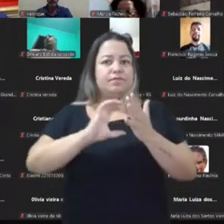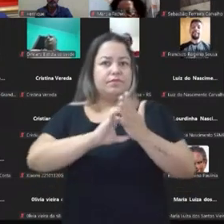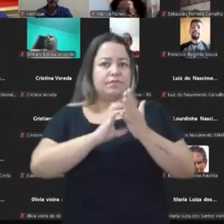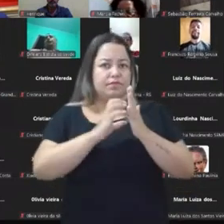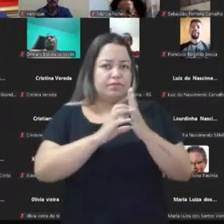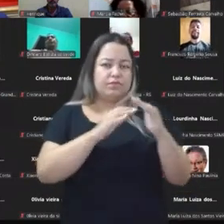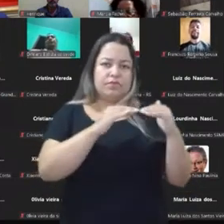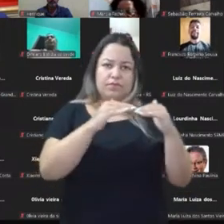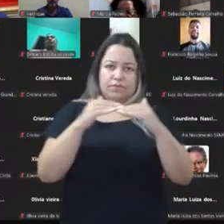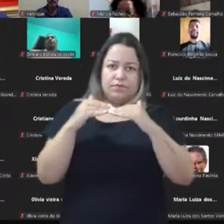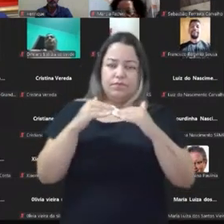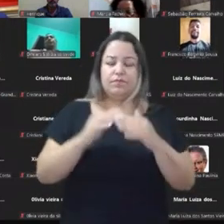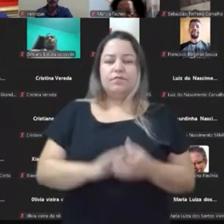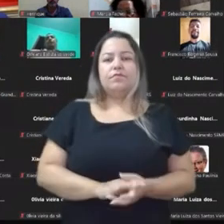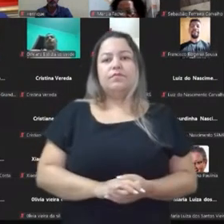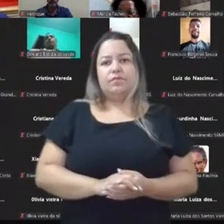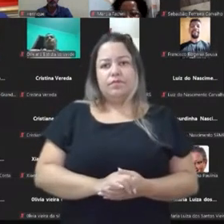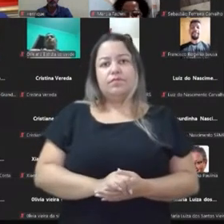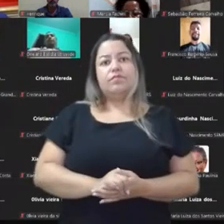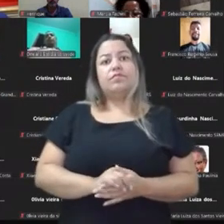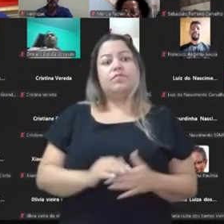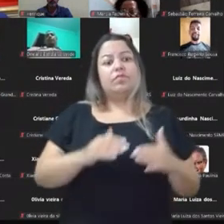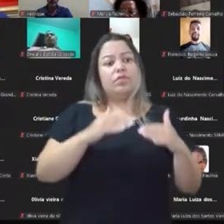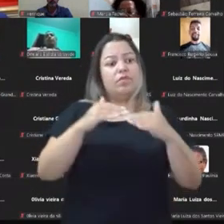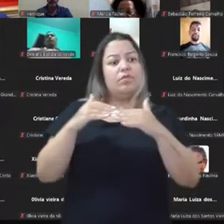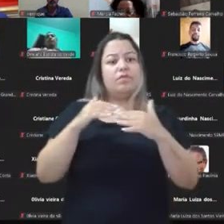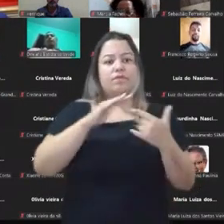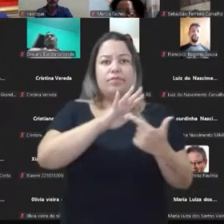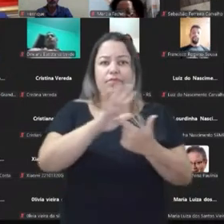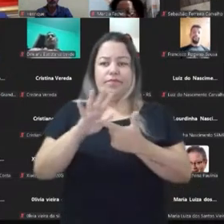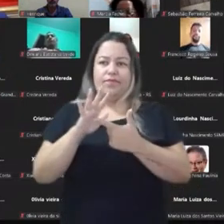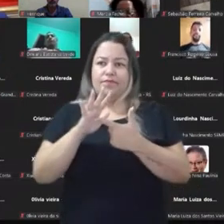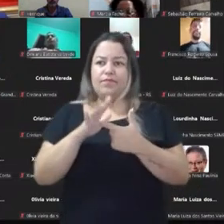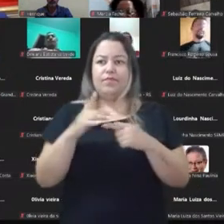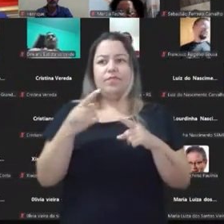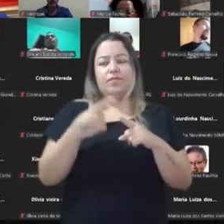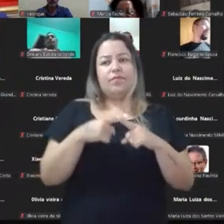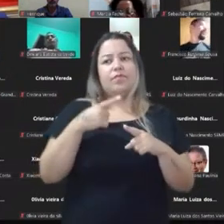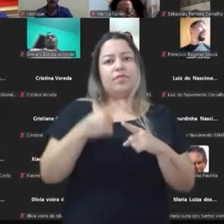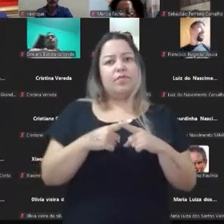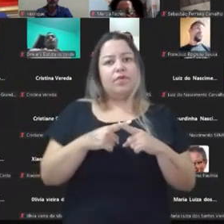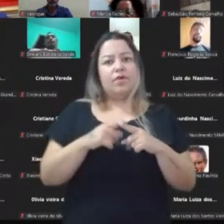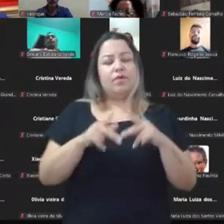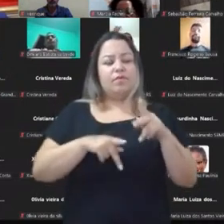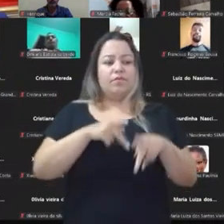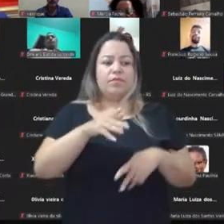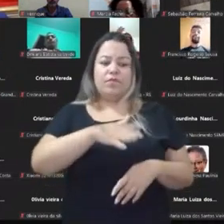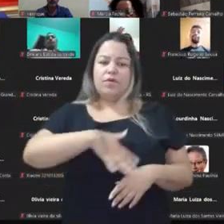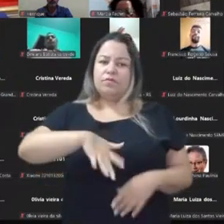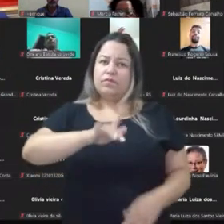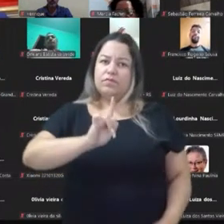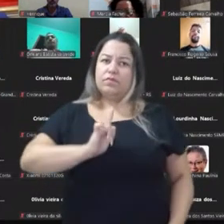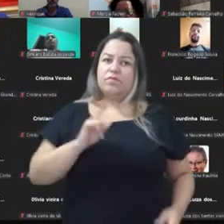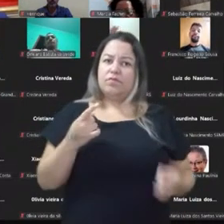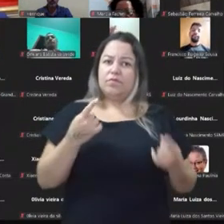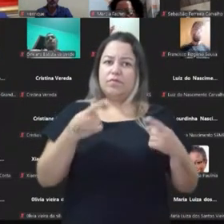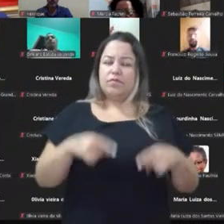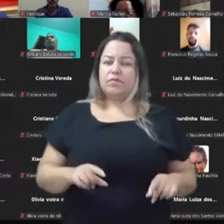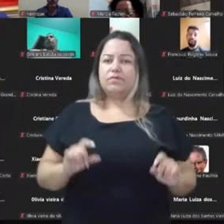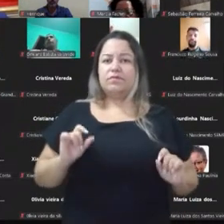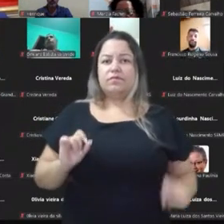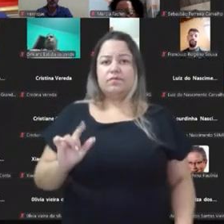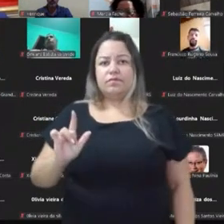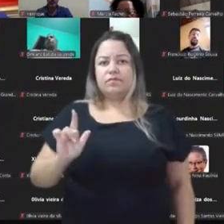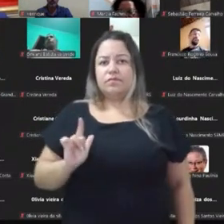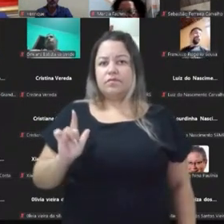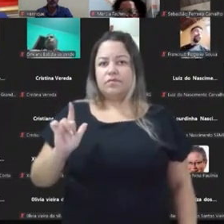disputa de sentido, tem que fazer essa disputa para demonstrar por que o povo tem que vir para a política, por que a gente quer trazer mais gente